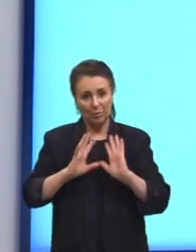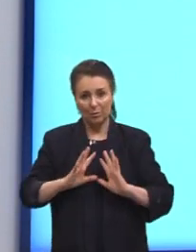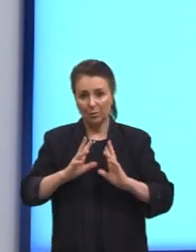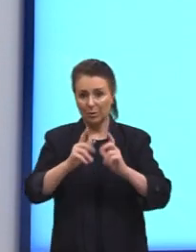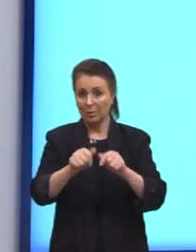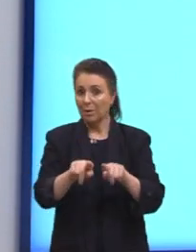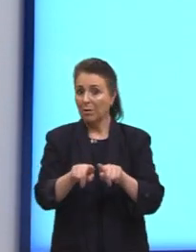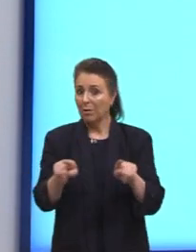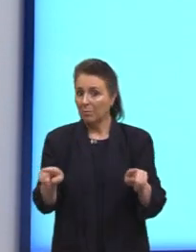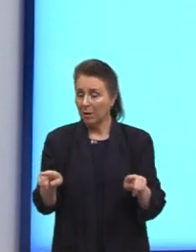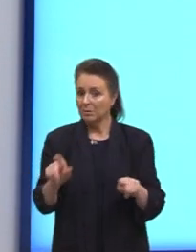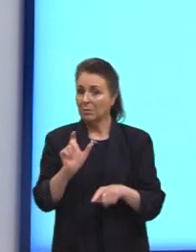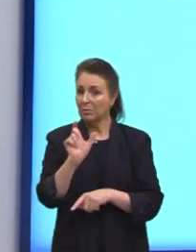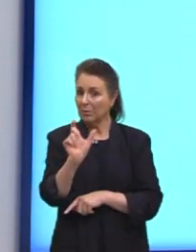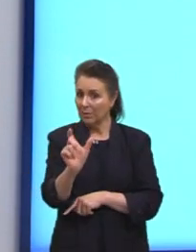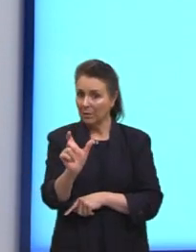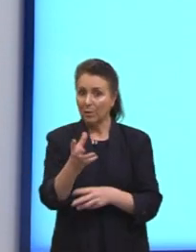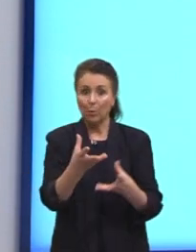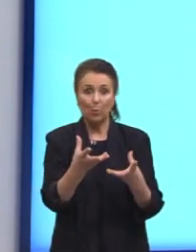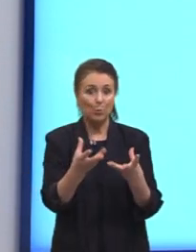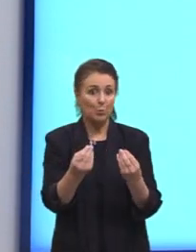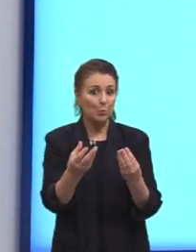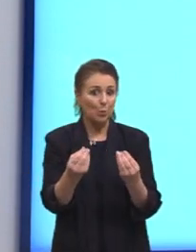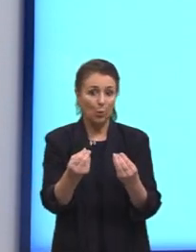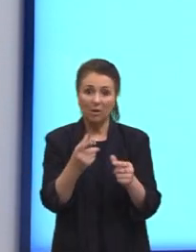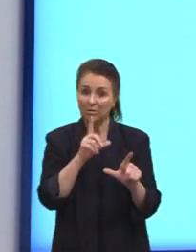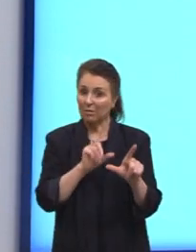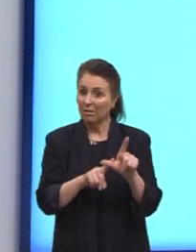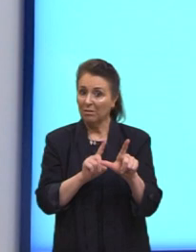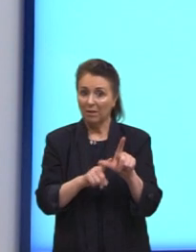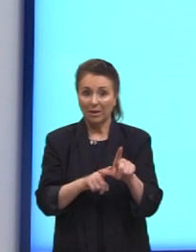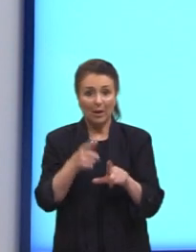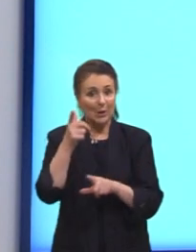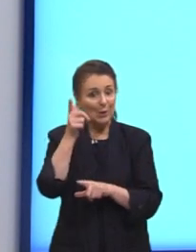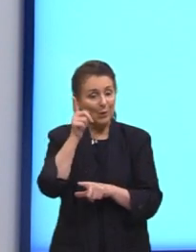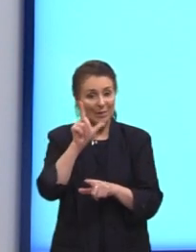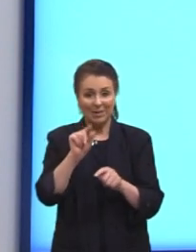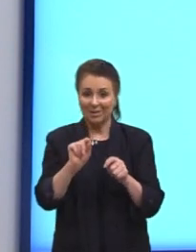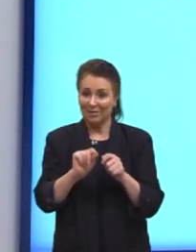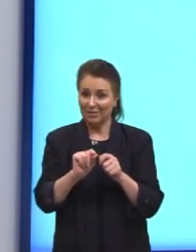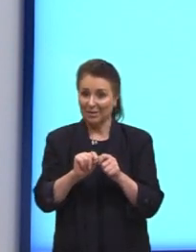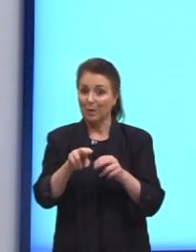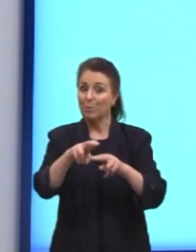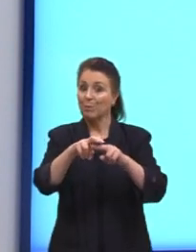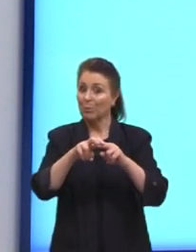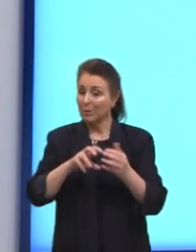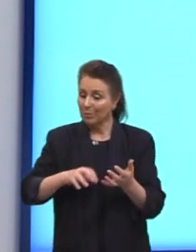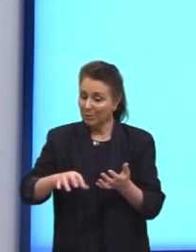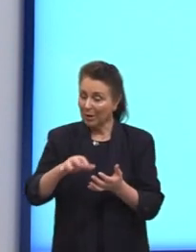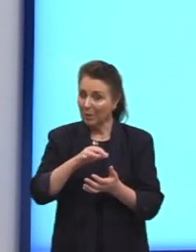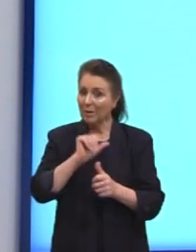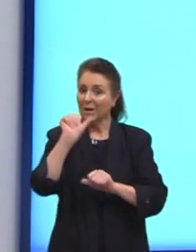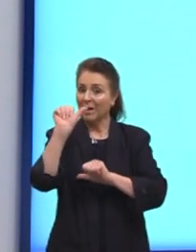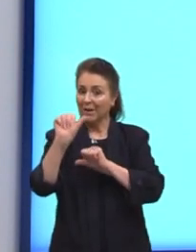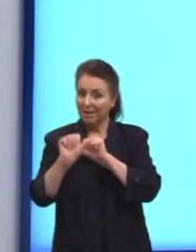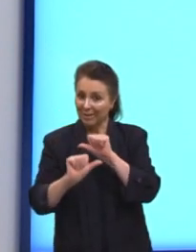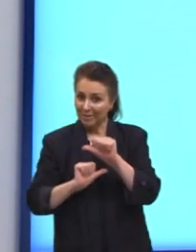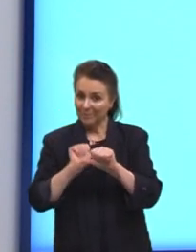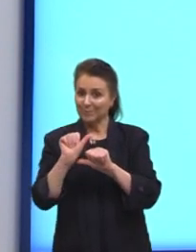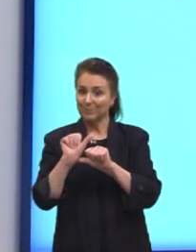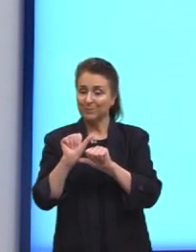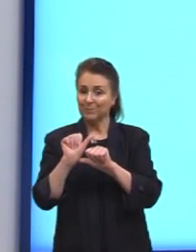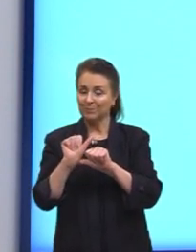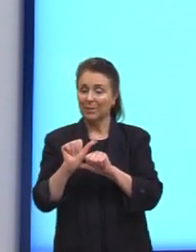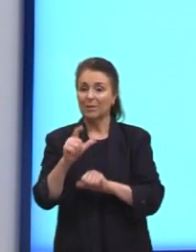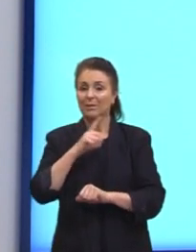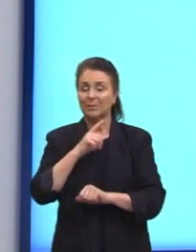Mas se é uma palavra com muitas letras, fica inviável. Por isso que a gente usa o cálculo de permutação. E aí, como